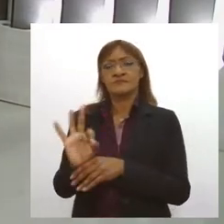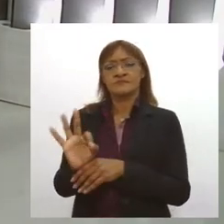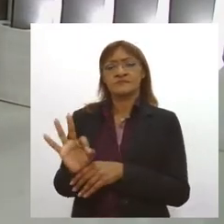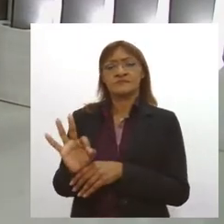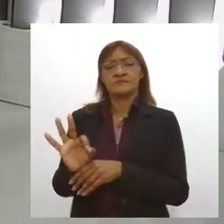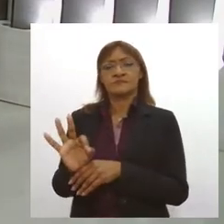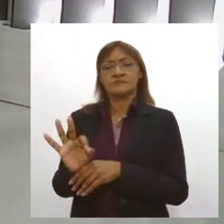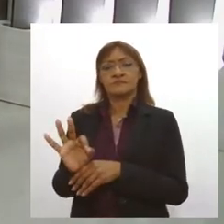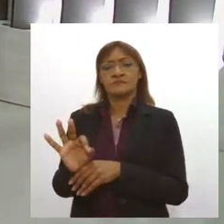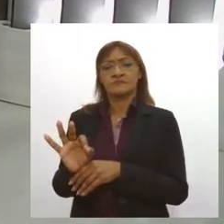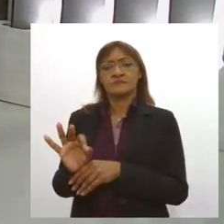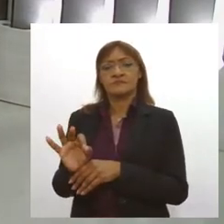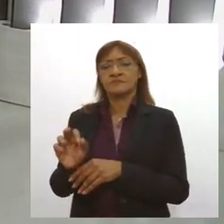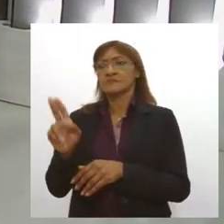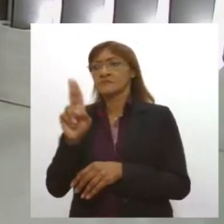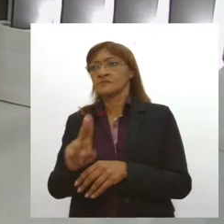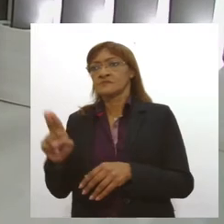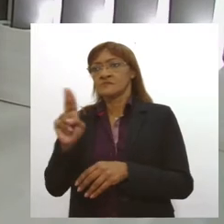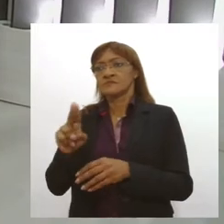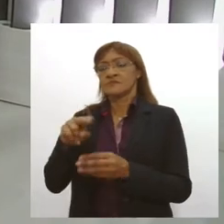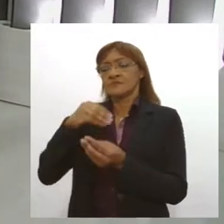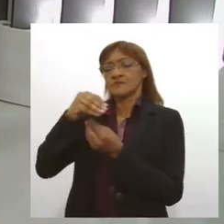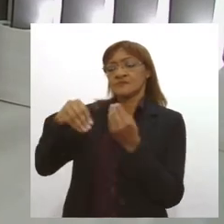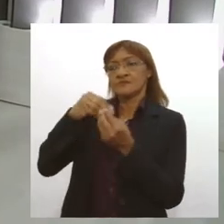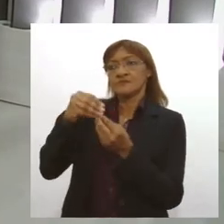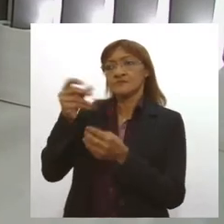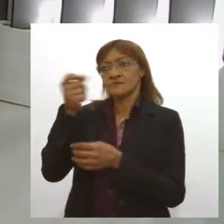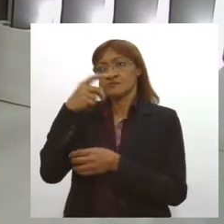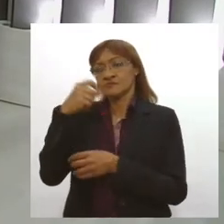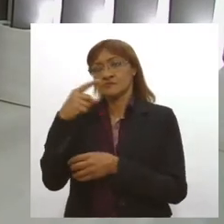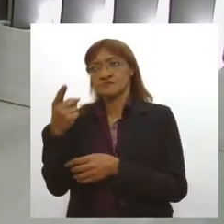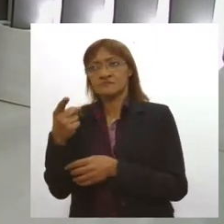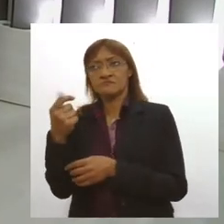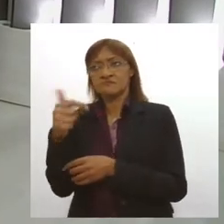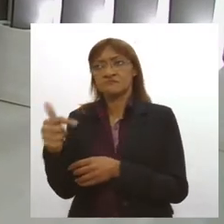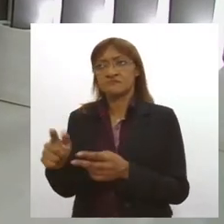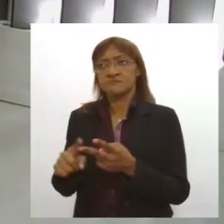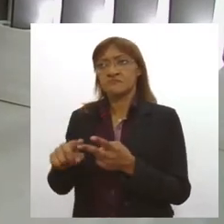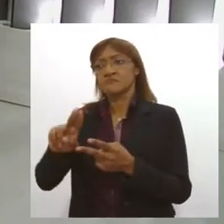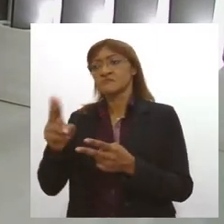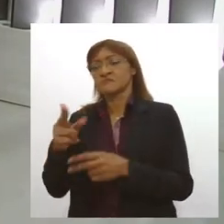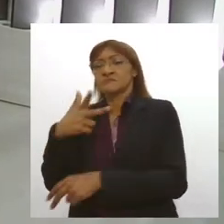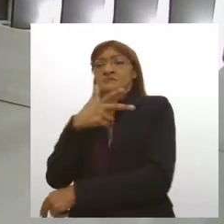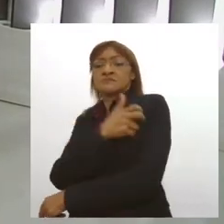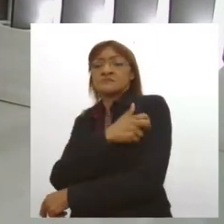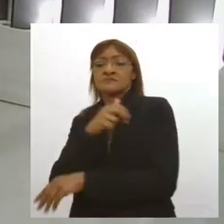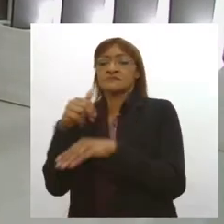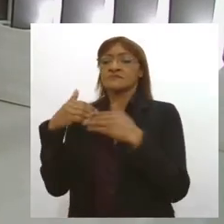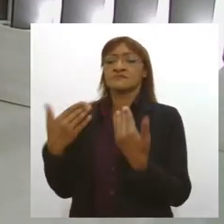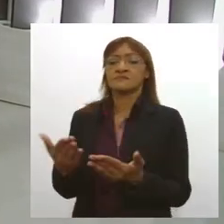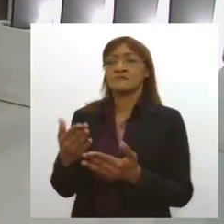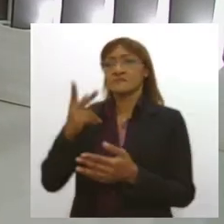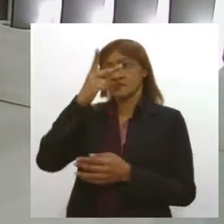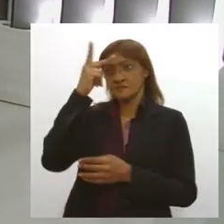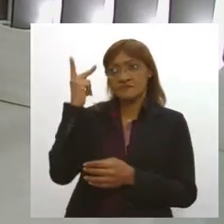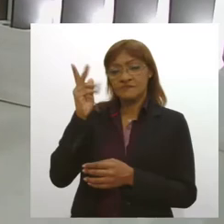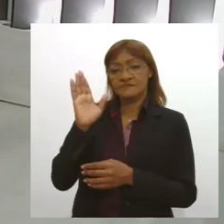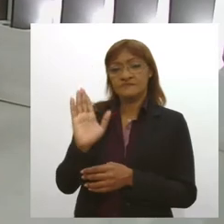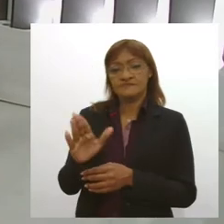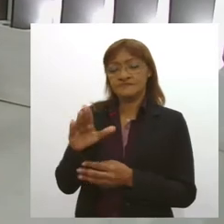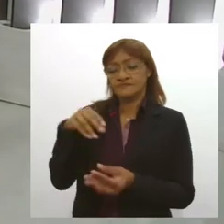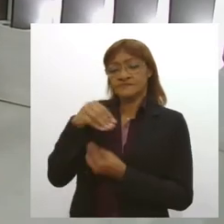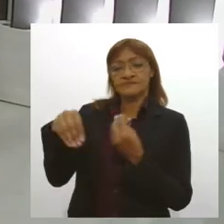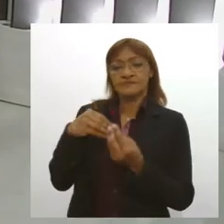submetidos ao uso do coquetel e também com relação à vacina. Então, uma pessoa que for submetida a esse